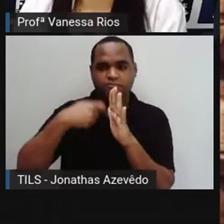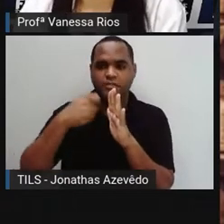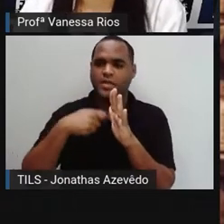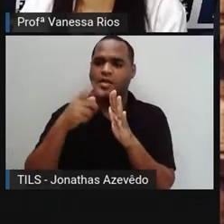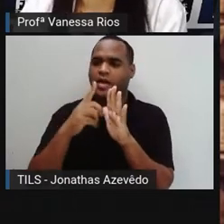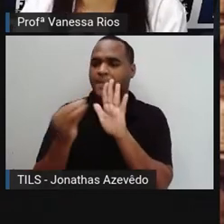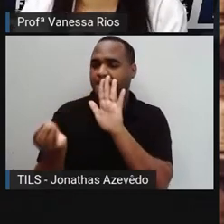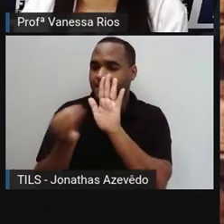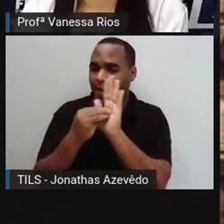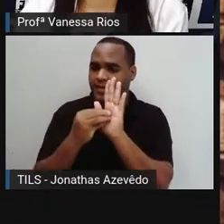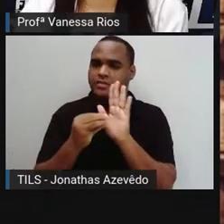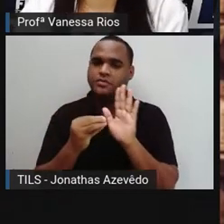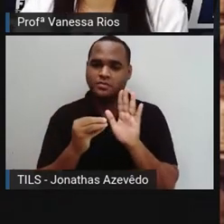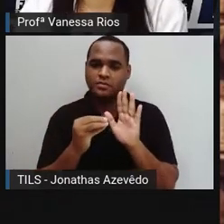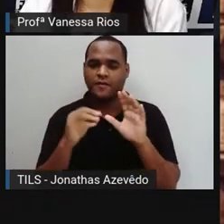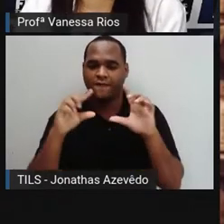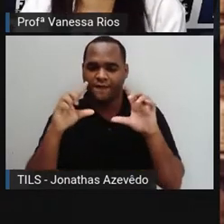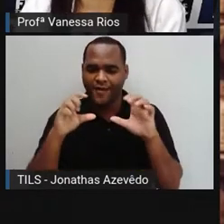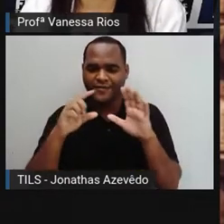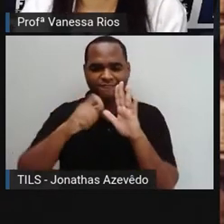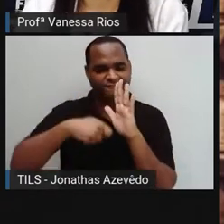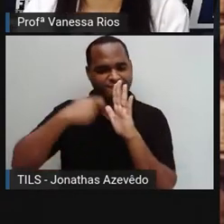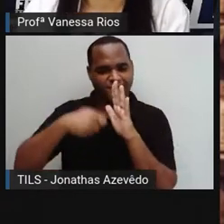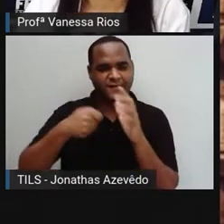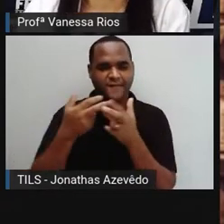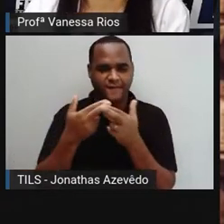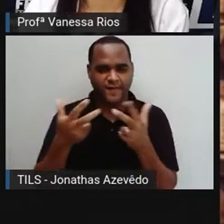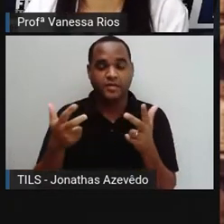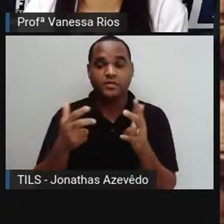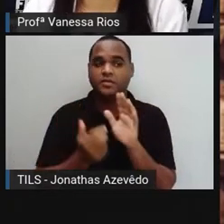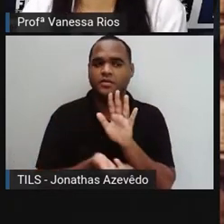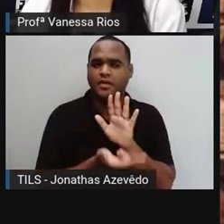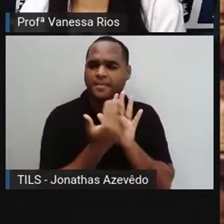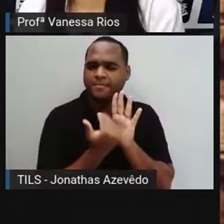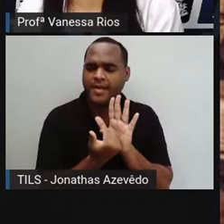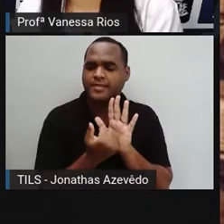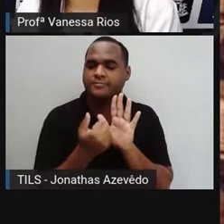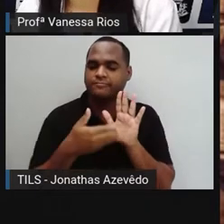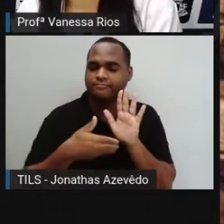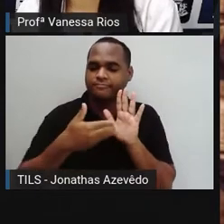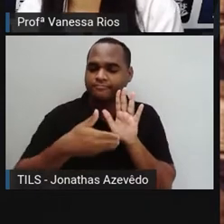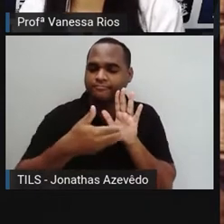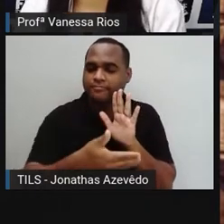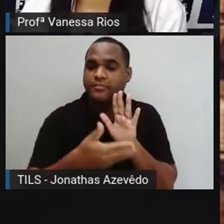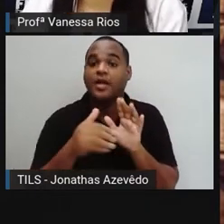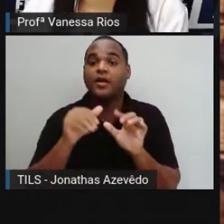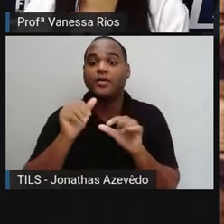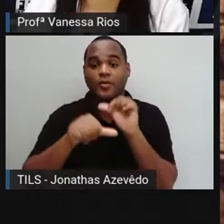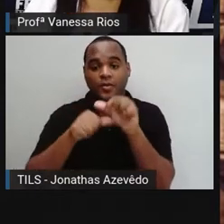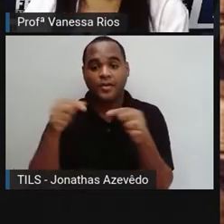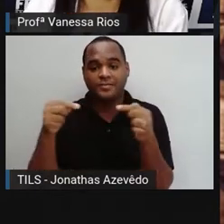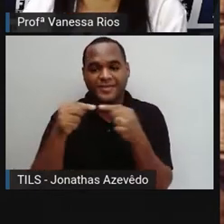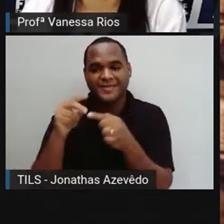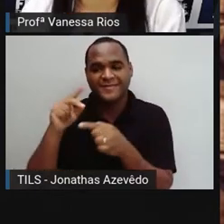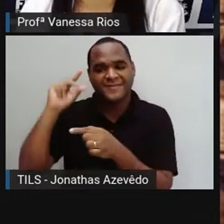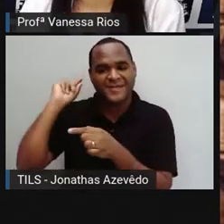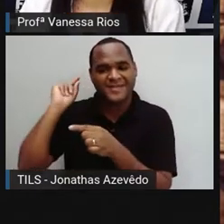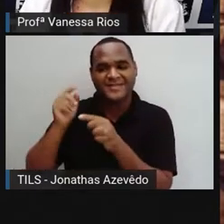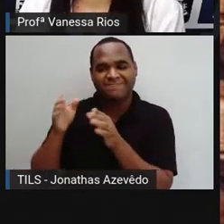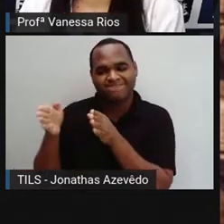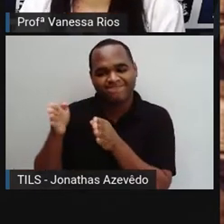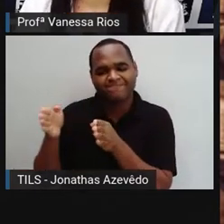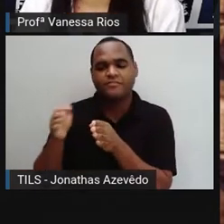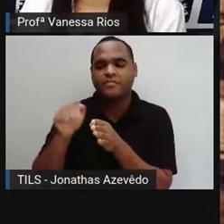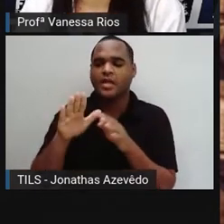registro de imagens. Imagens aí que com o passar do tempo se tornaram imagens do passado, mas as